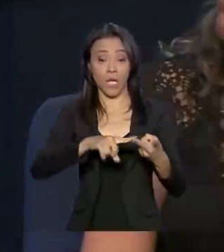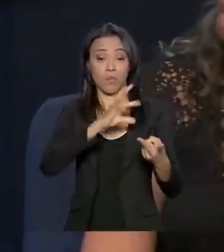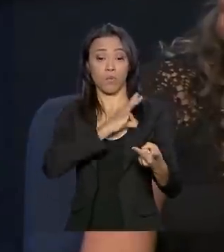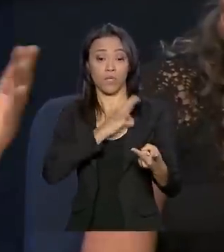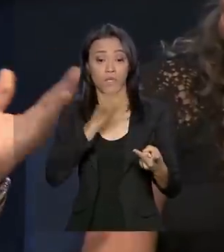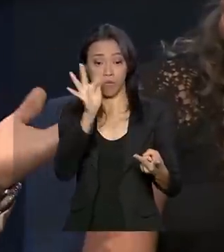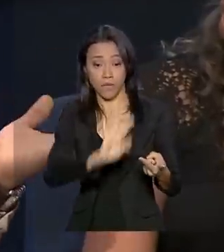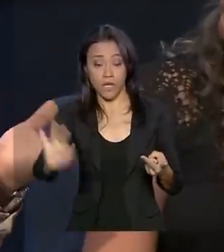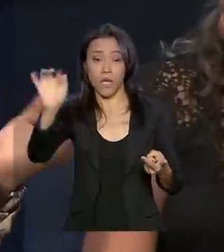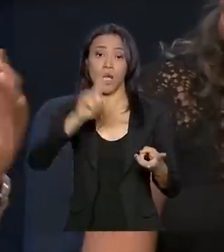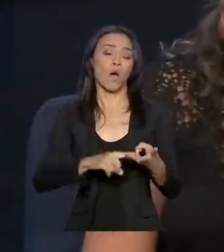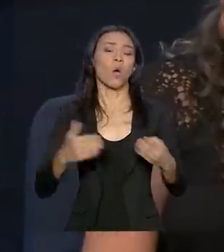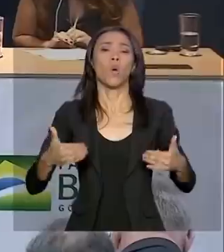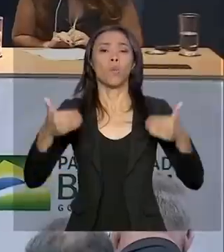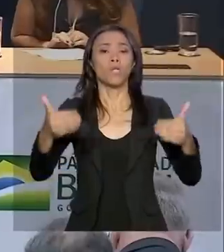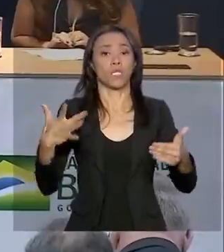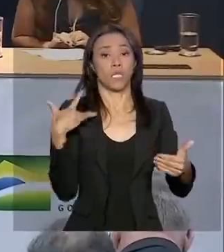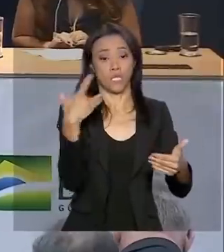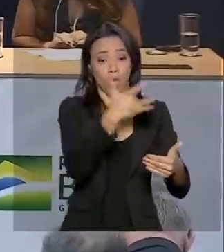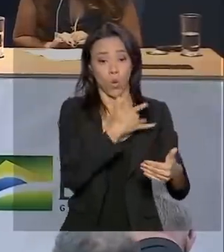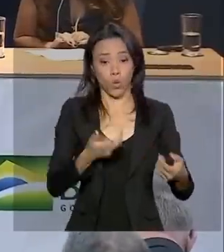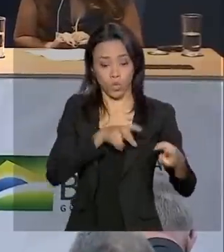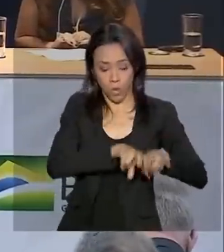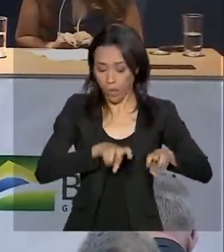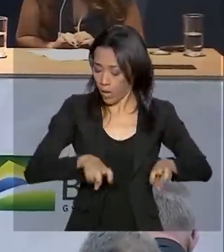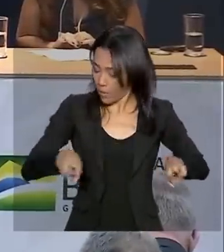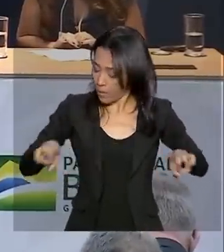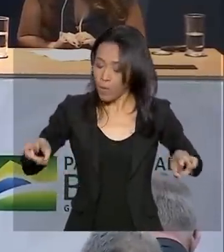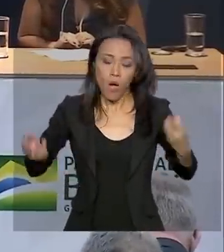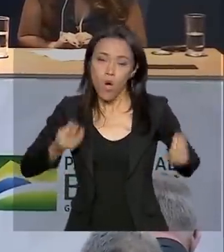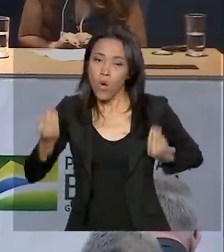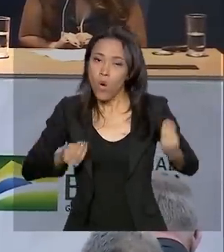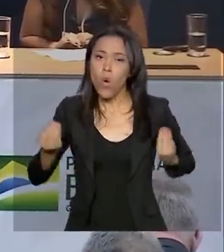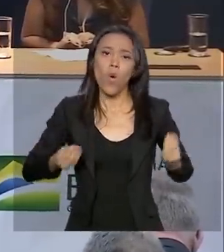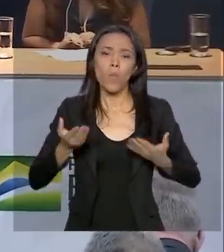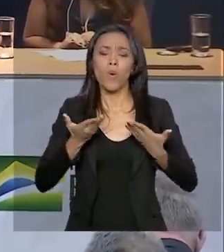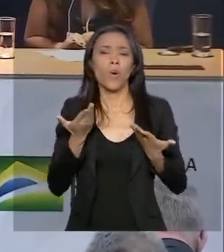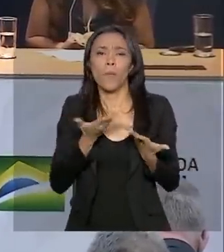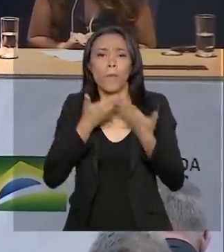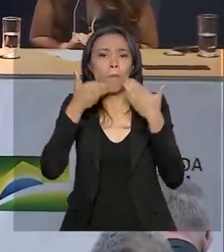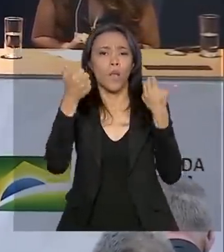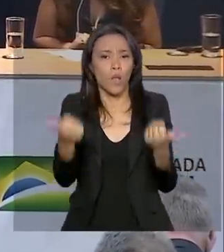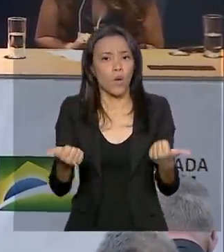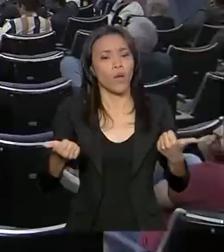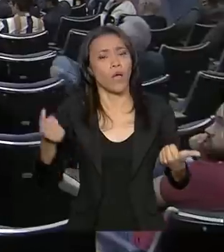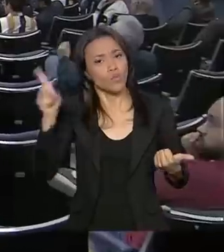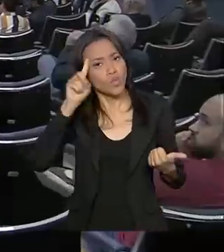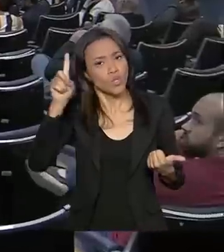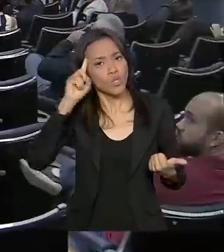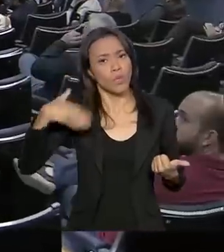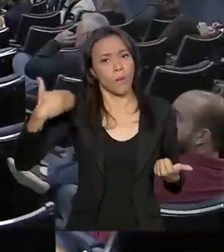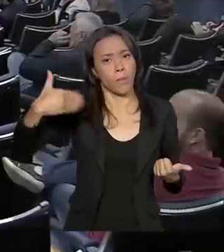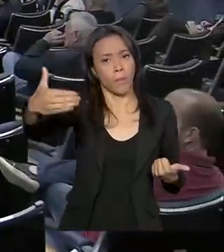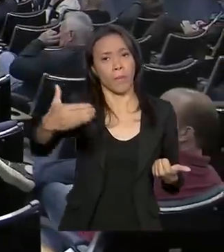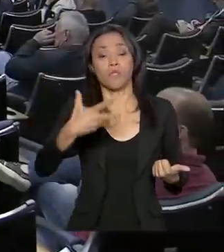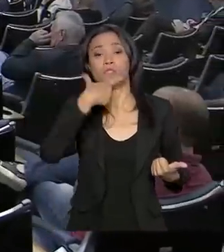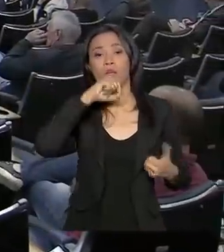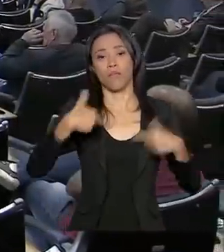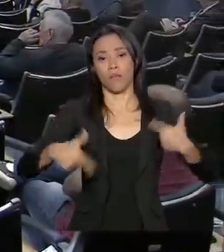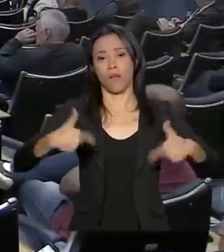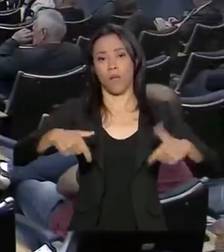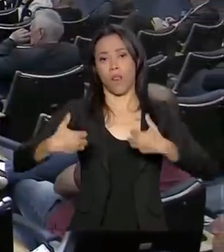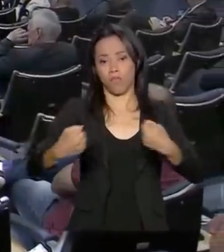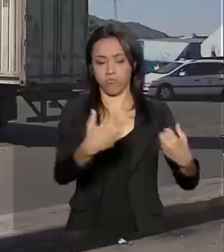Saúde, que apresentaram quais ações estão sendo tomadas para melhorar o dia a dia e cotidiano dos caminhoneiros. Foram discutidos vários